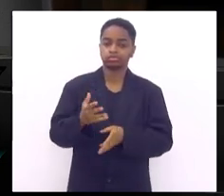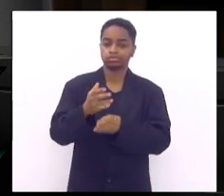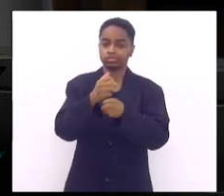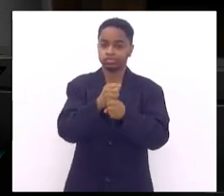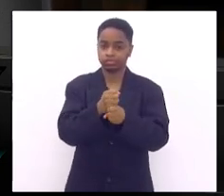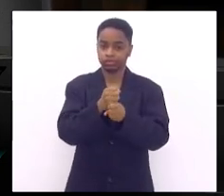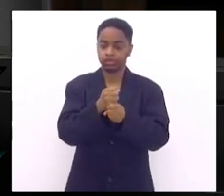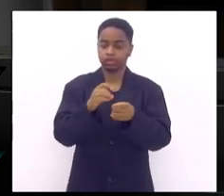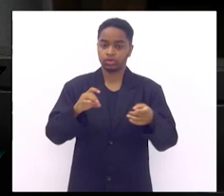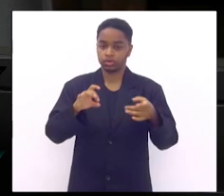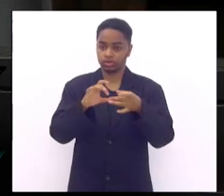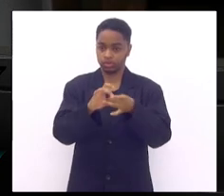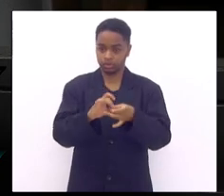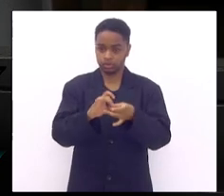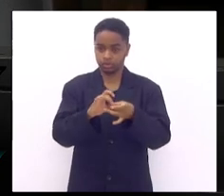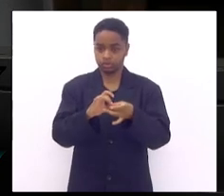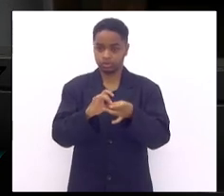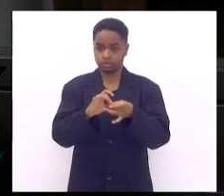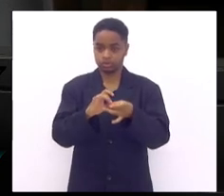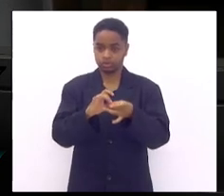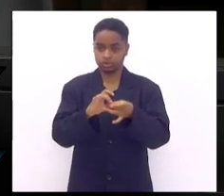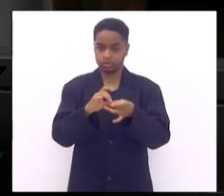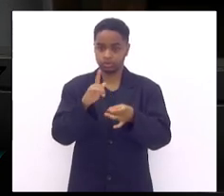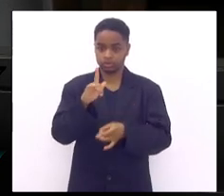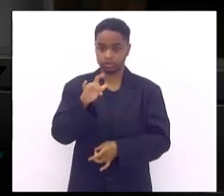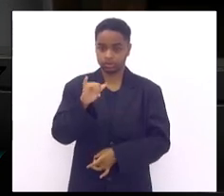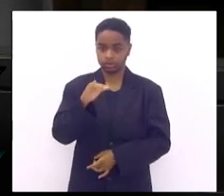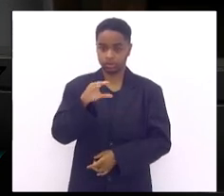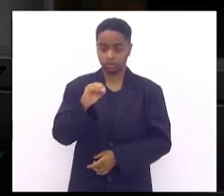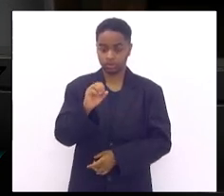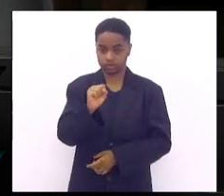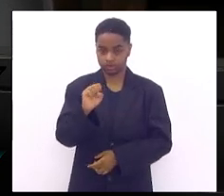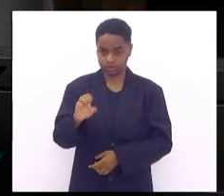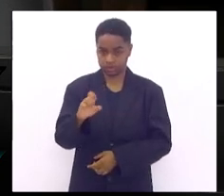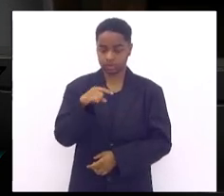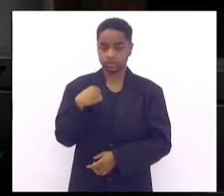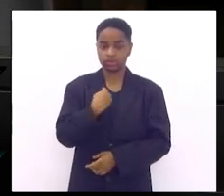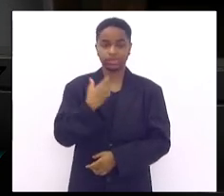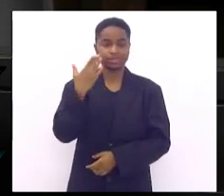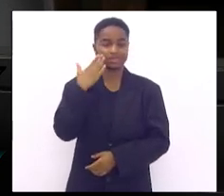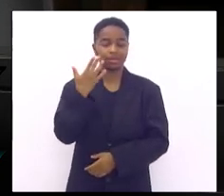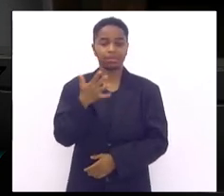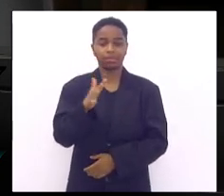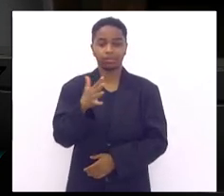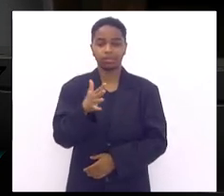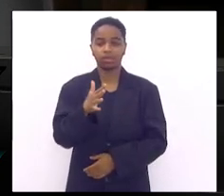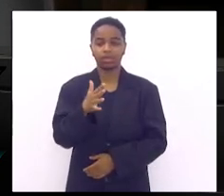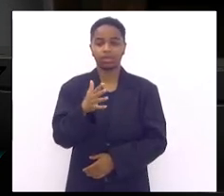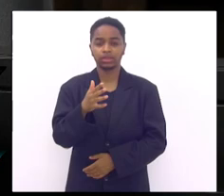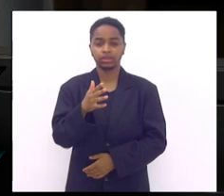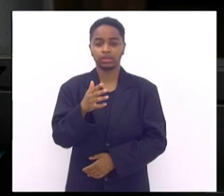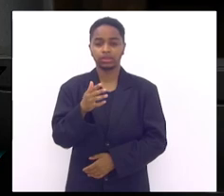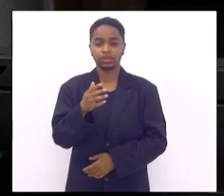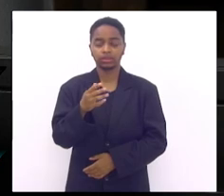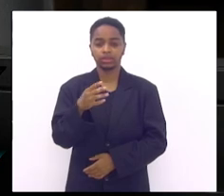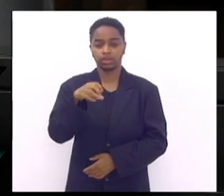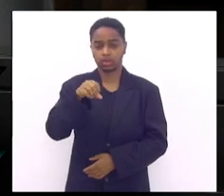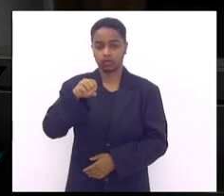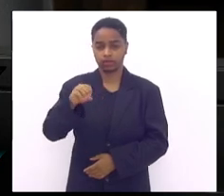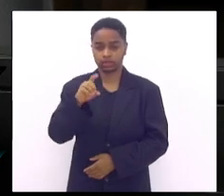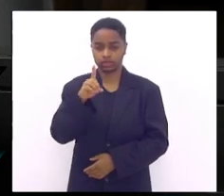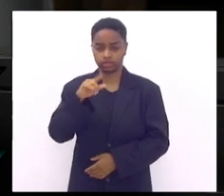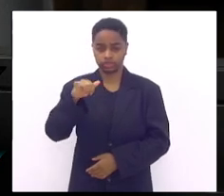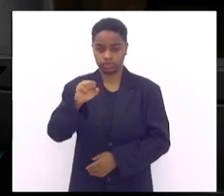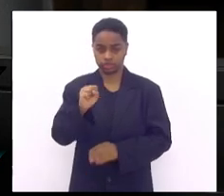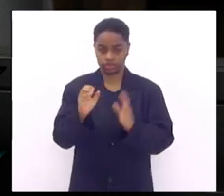ligada a essa dessa glicose ligada à hemoglobina a gente tem a média dos últimos 90 dias